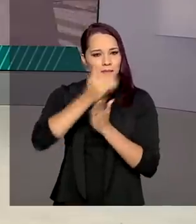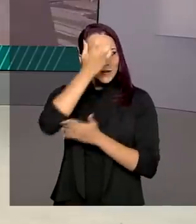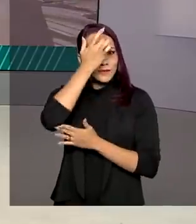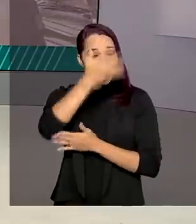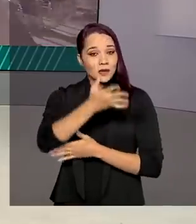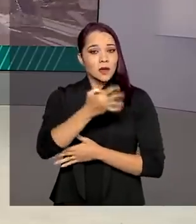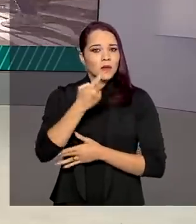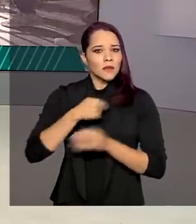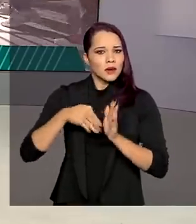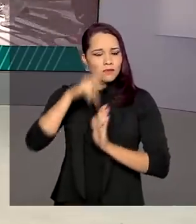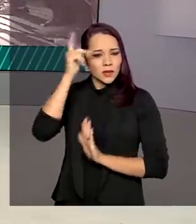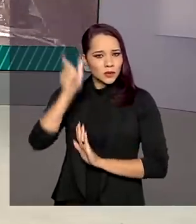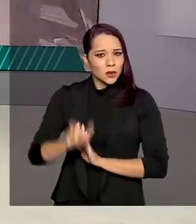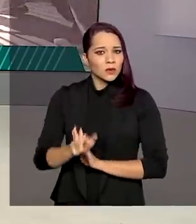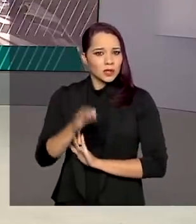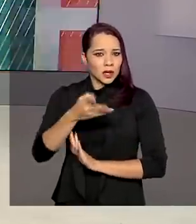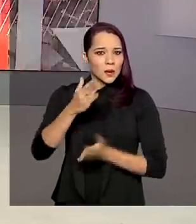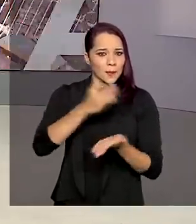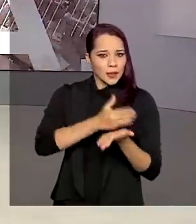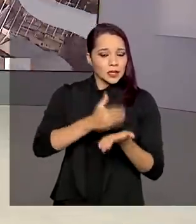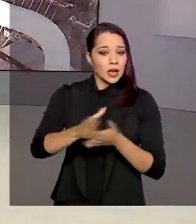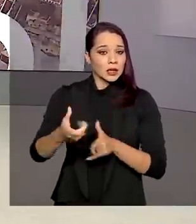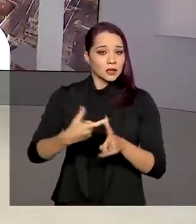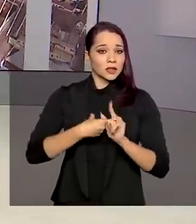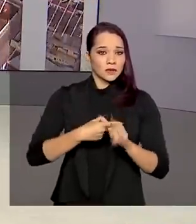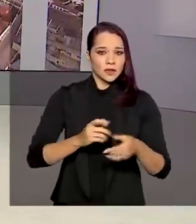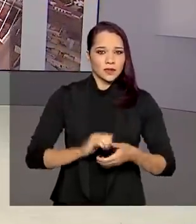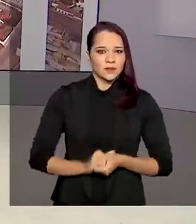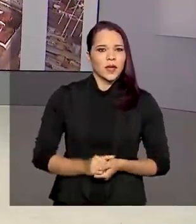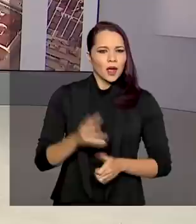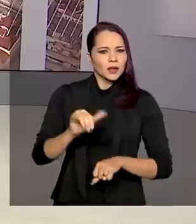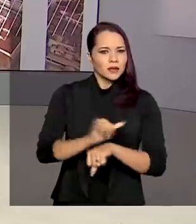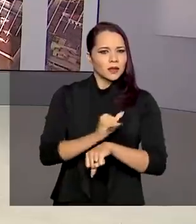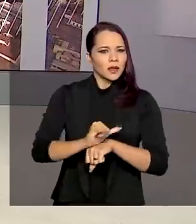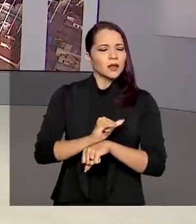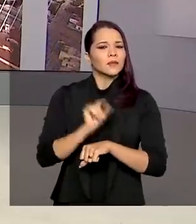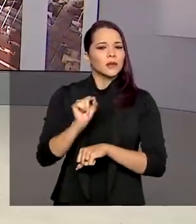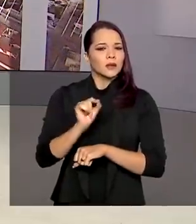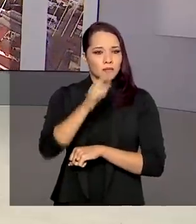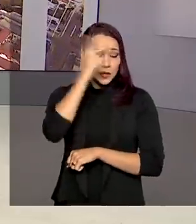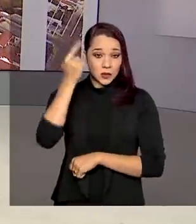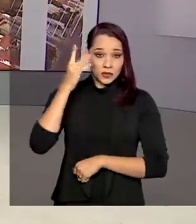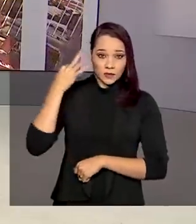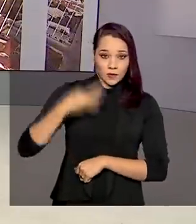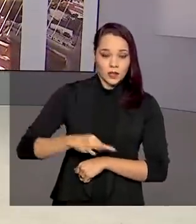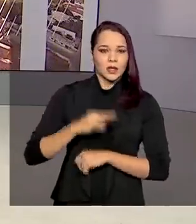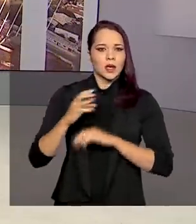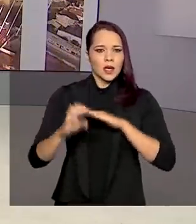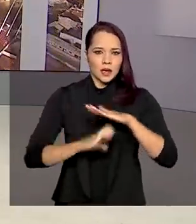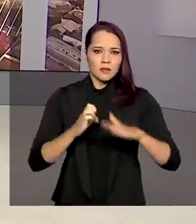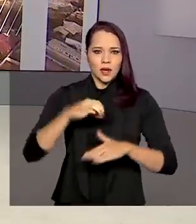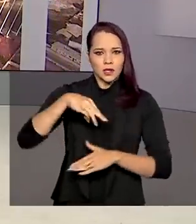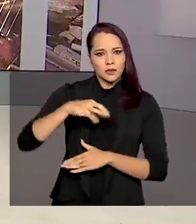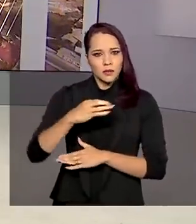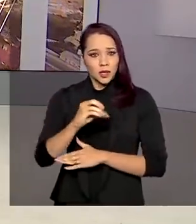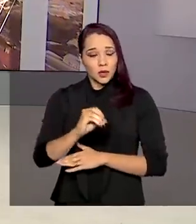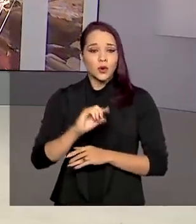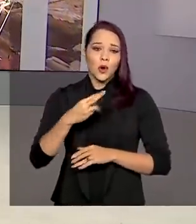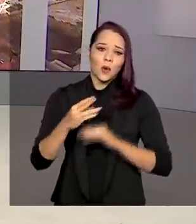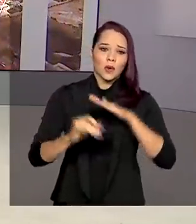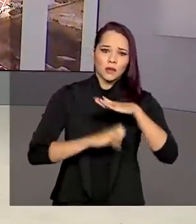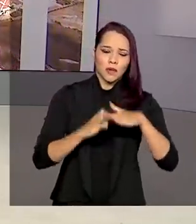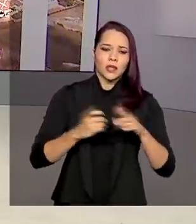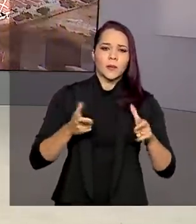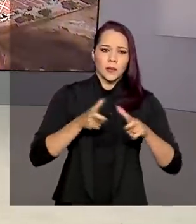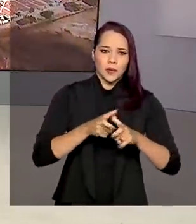para contribuintes que quiserem parcelar os débitos. A medida vale para pessoas físicas, microempresas e empresas de